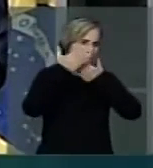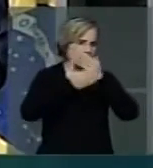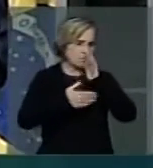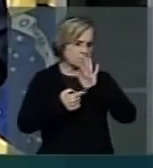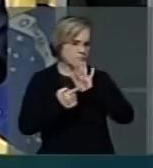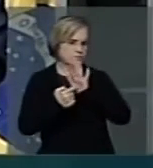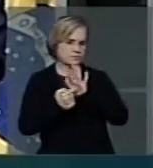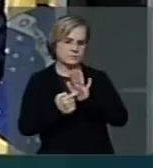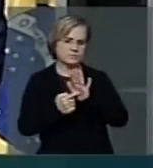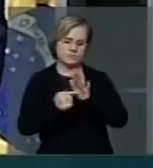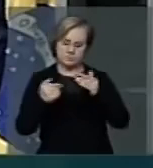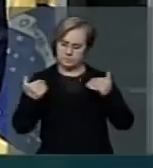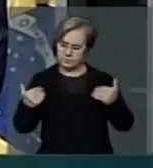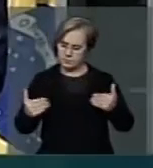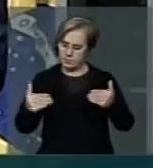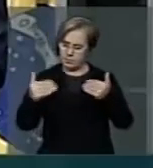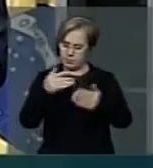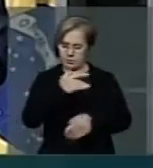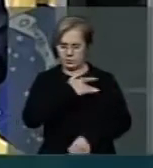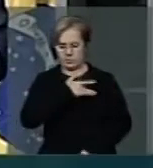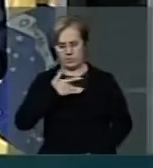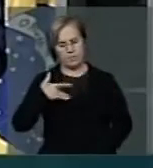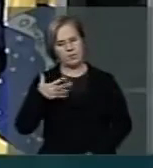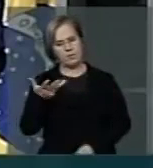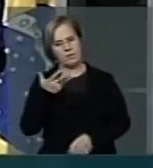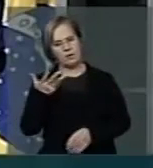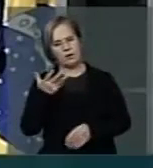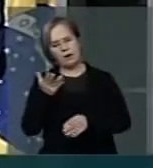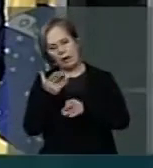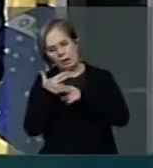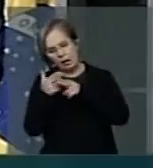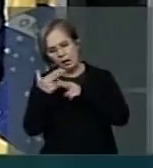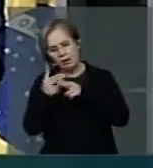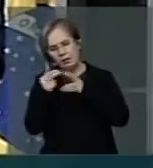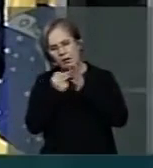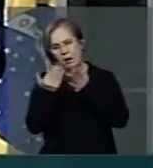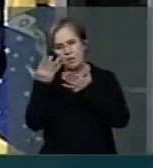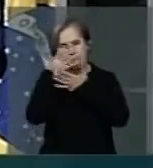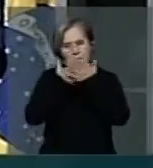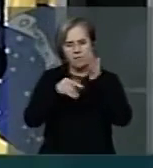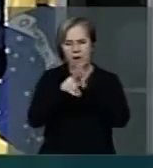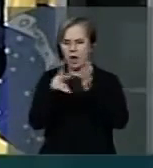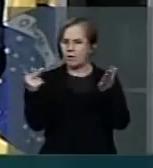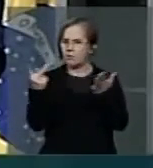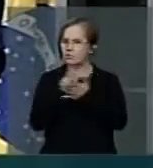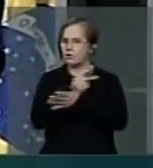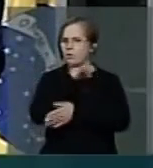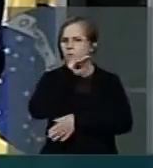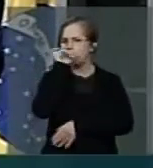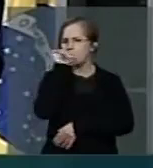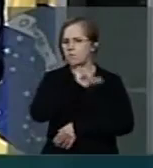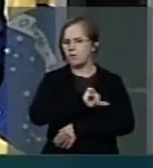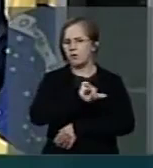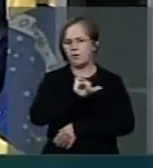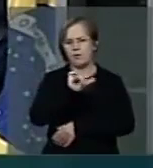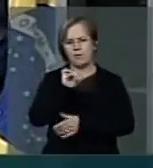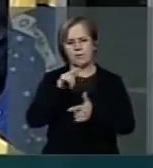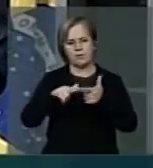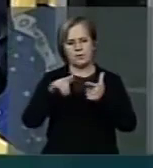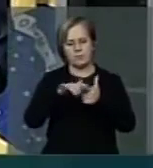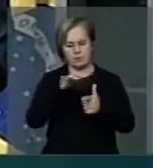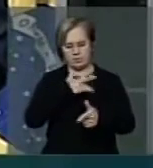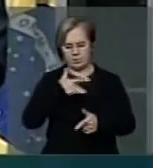a qual o Ministério da Saúde pretende camuflar a real extensão da crise na saúde pública.